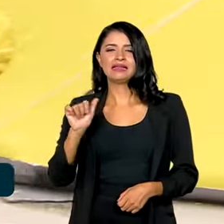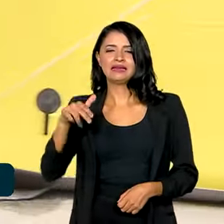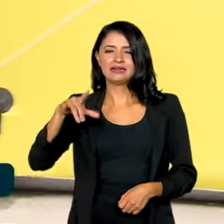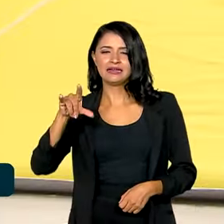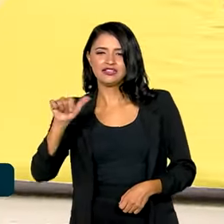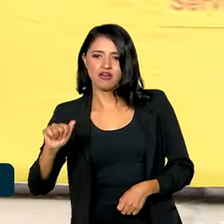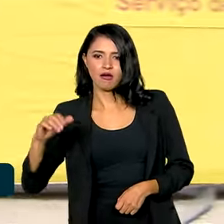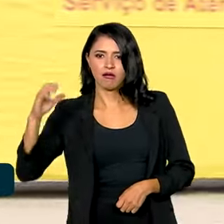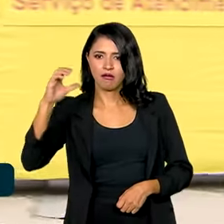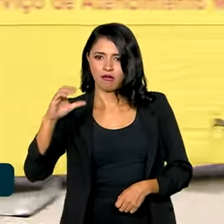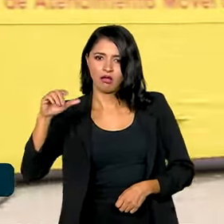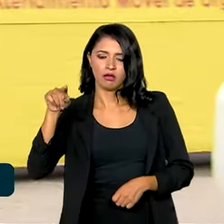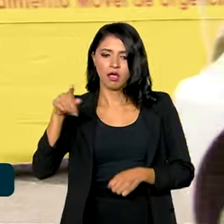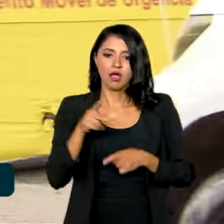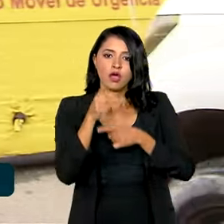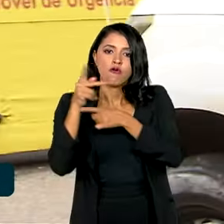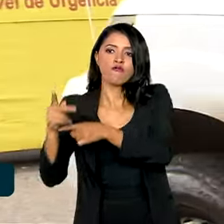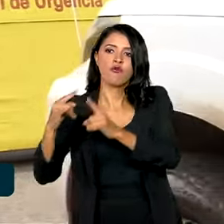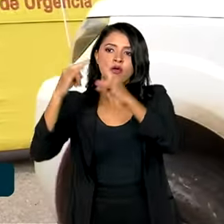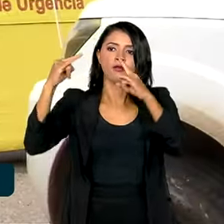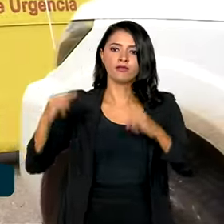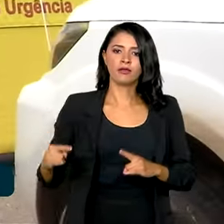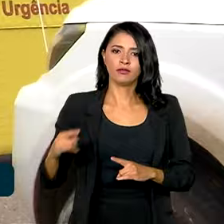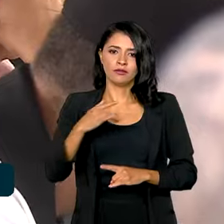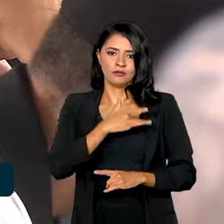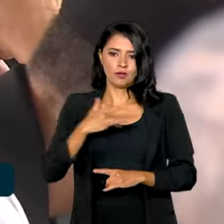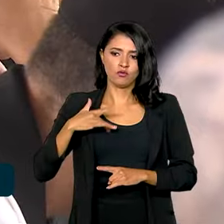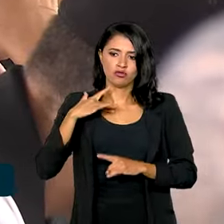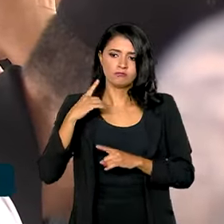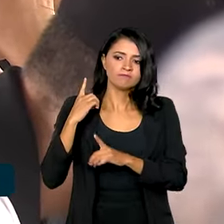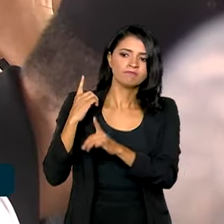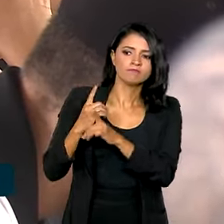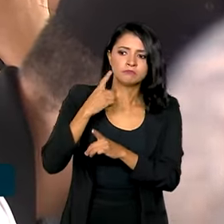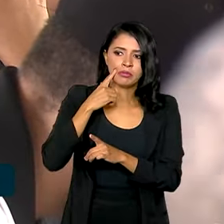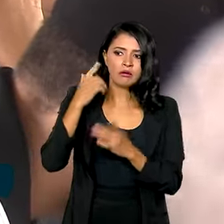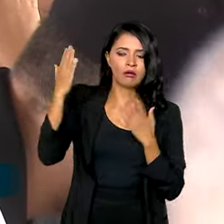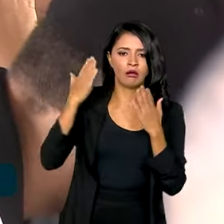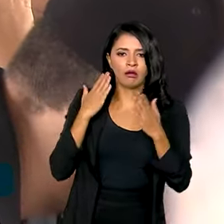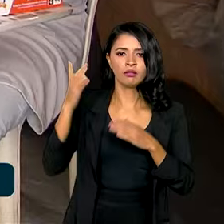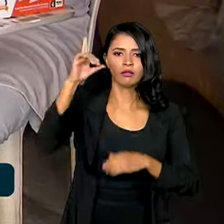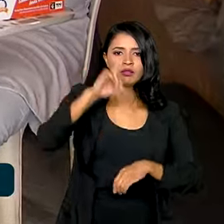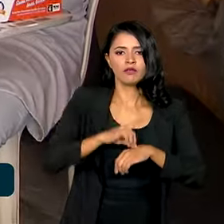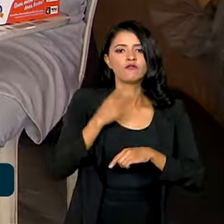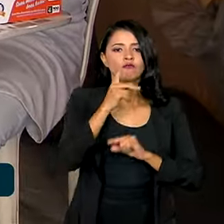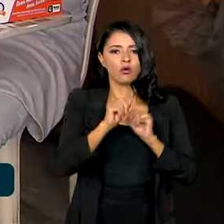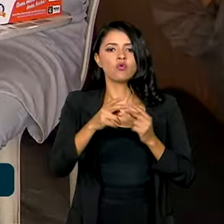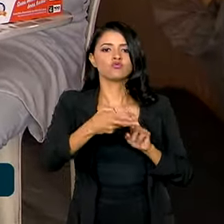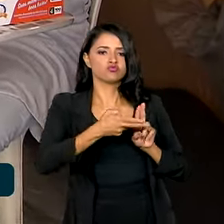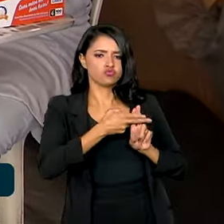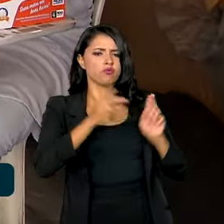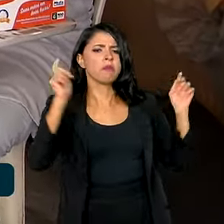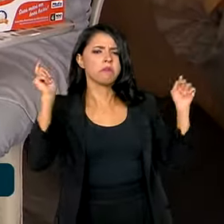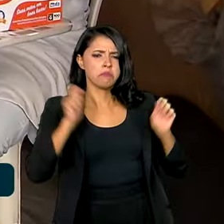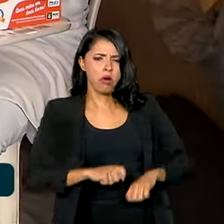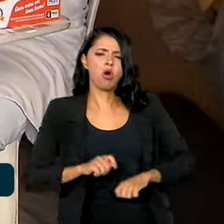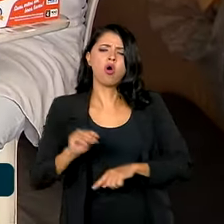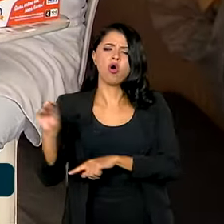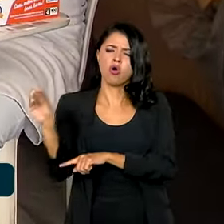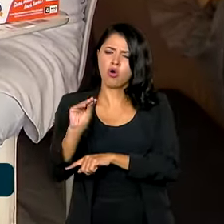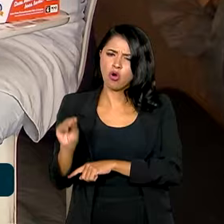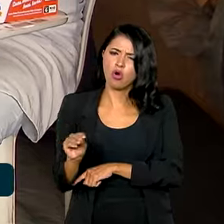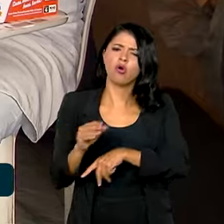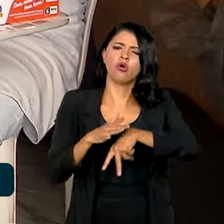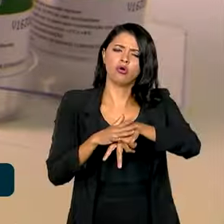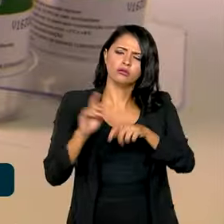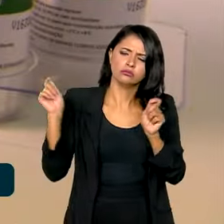foi a tenda de atendimento para casos suspeitos da dengue. A ministra disse que o SUS tem condições de cuidar dos pacientes